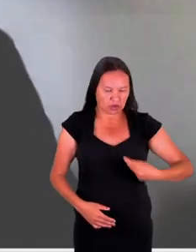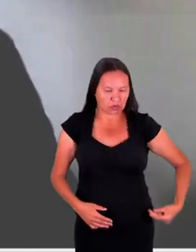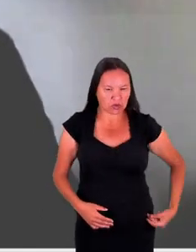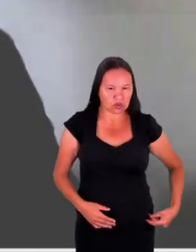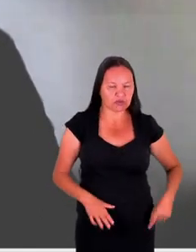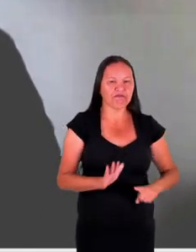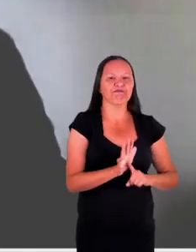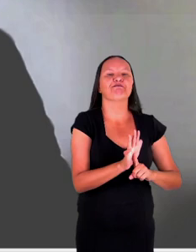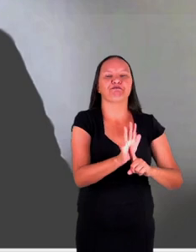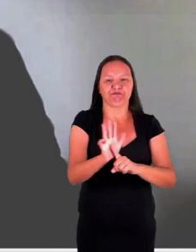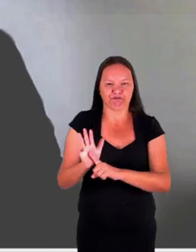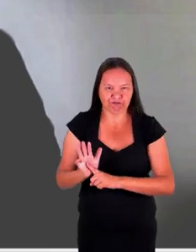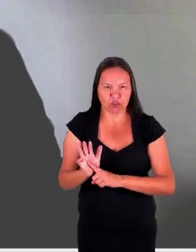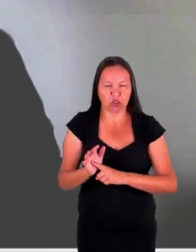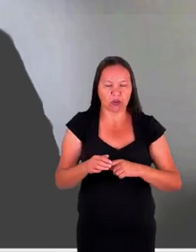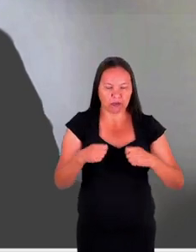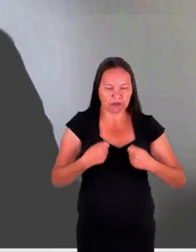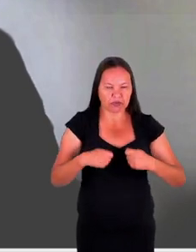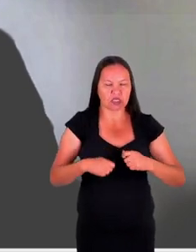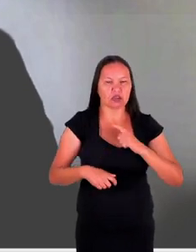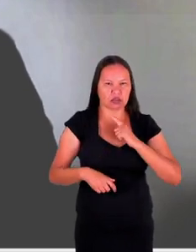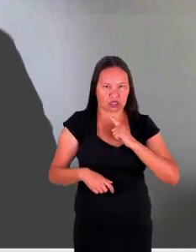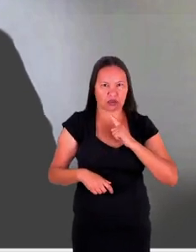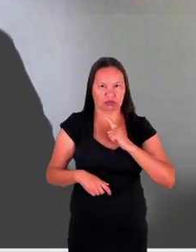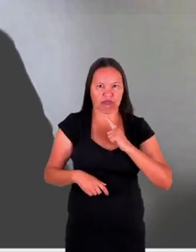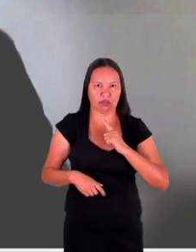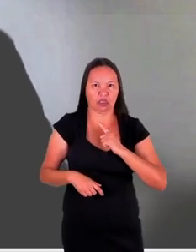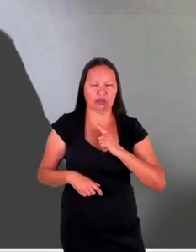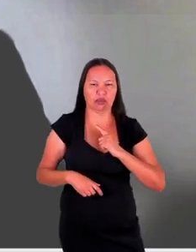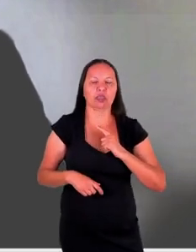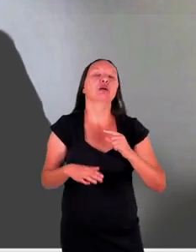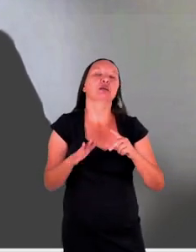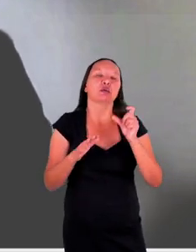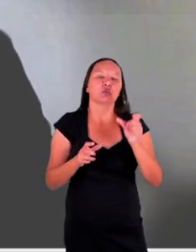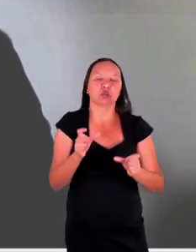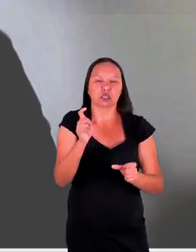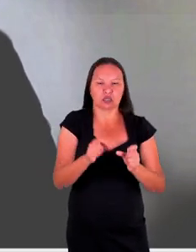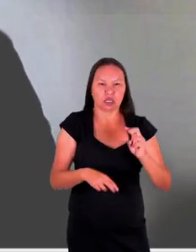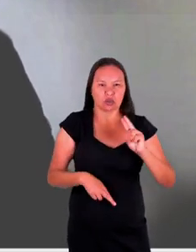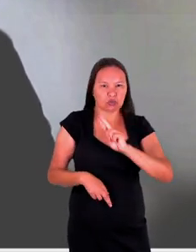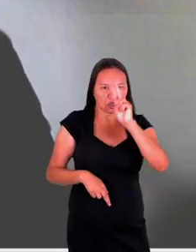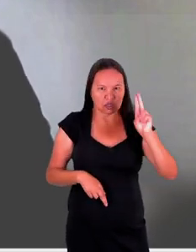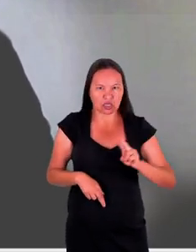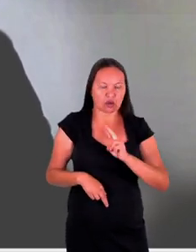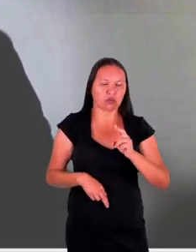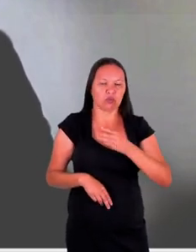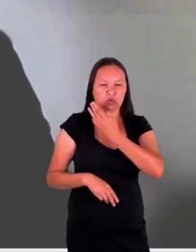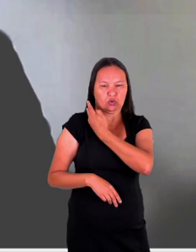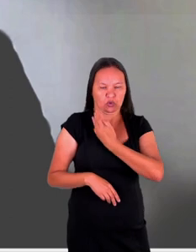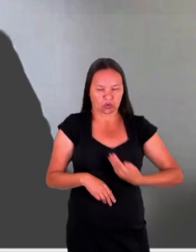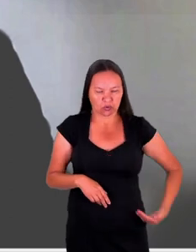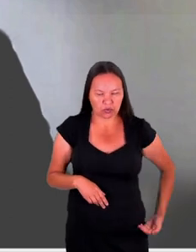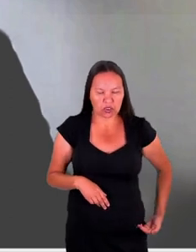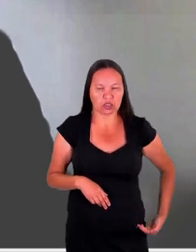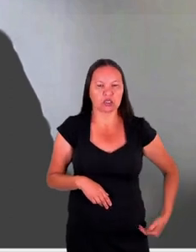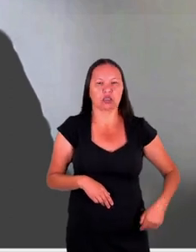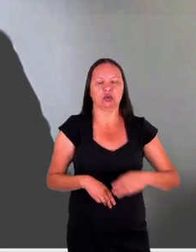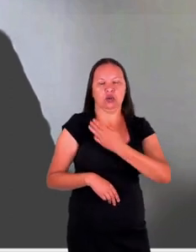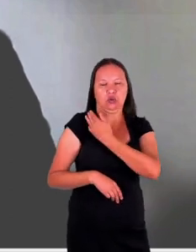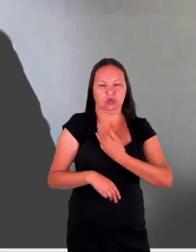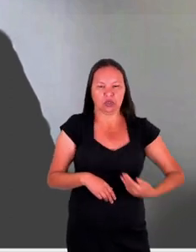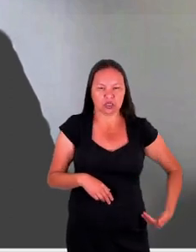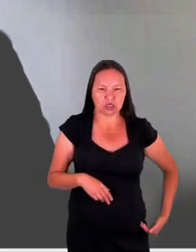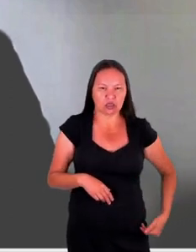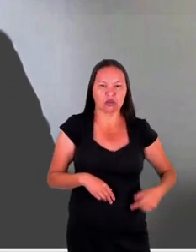a exigência de que, nas suas respectivas unidades, no caso do Ministério Público, os ramos do Ministério Público da União e os Ministérios